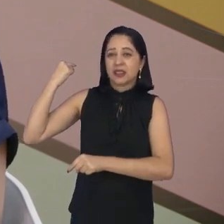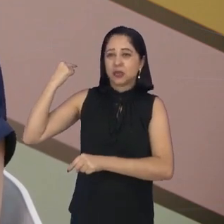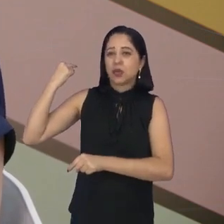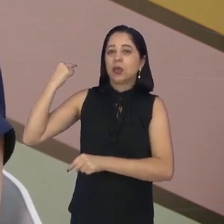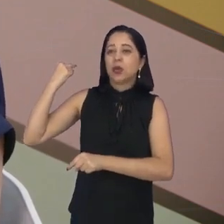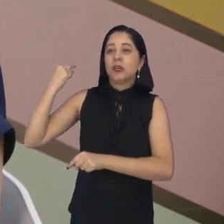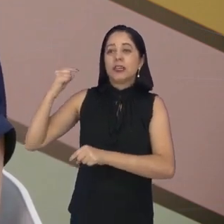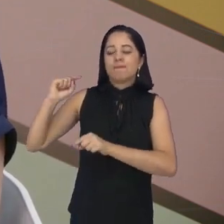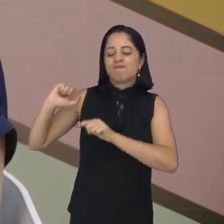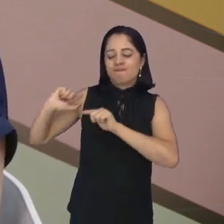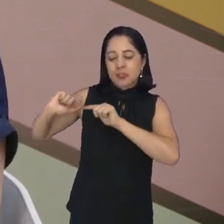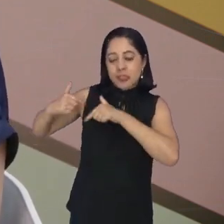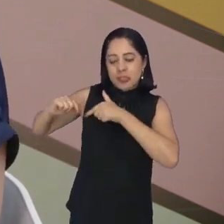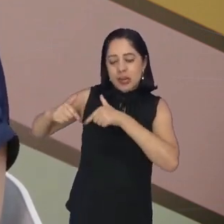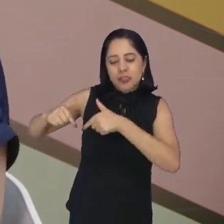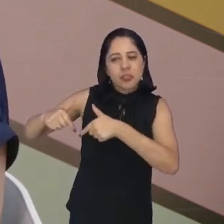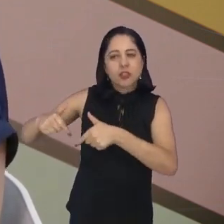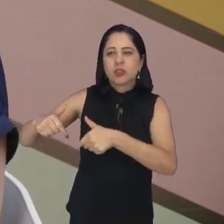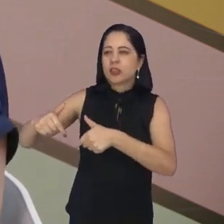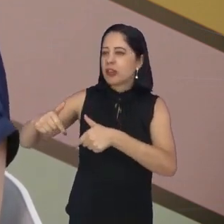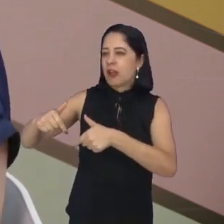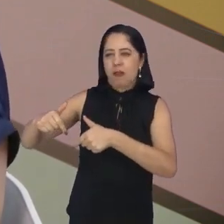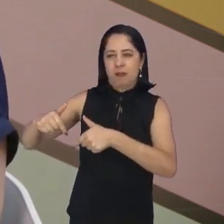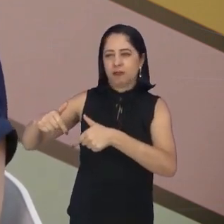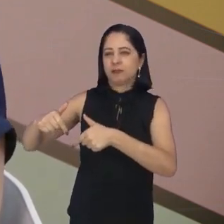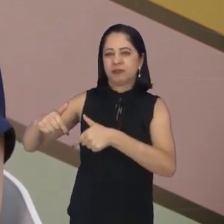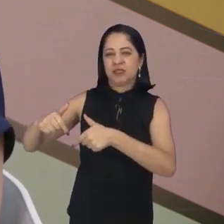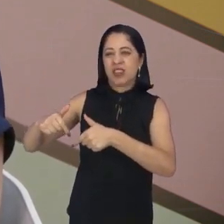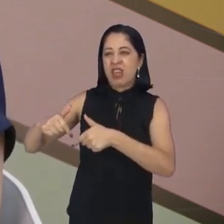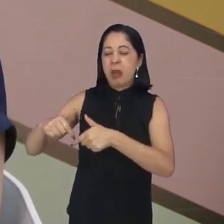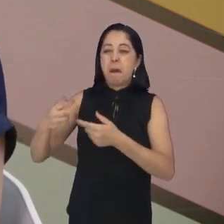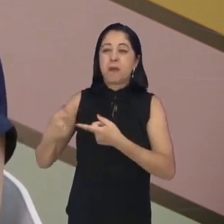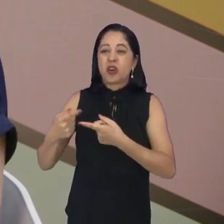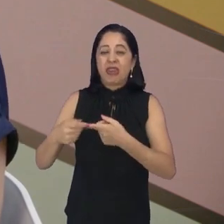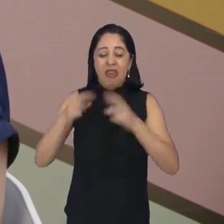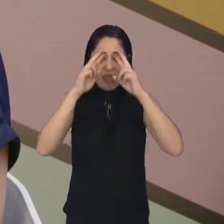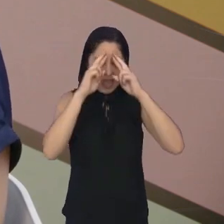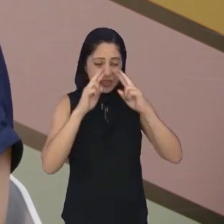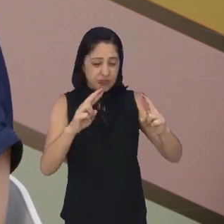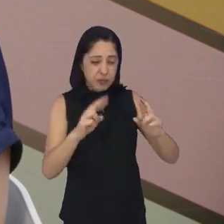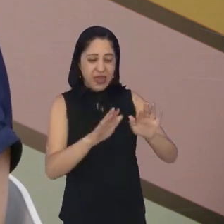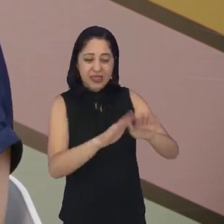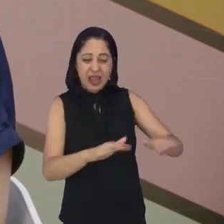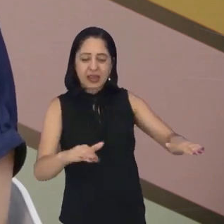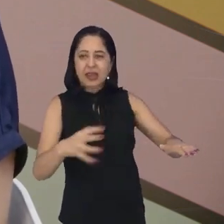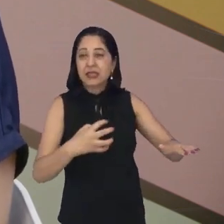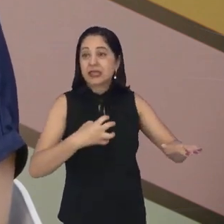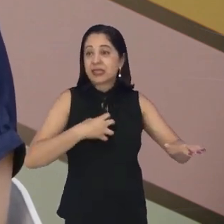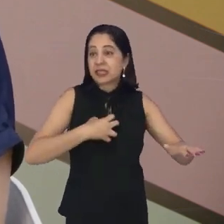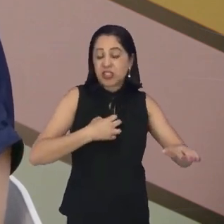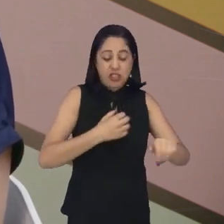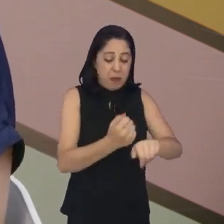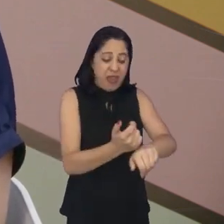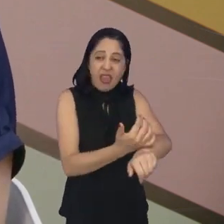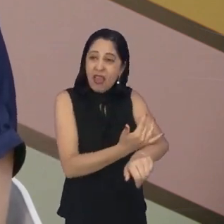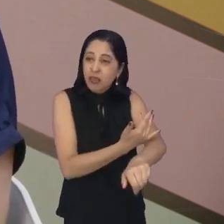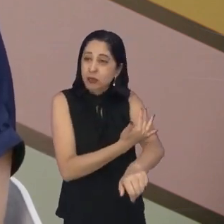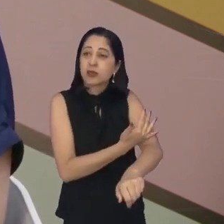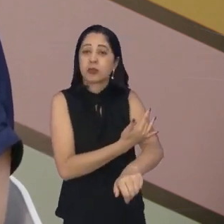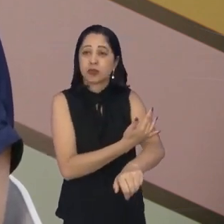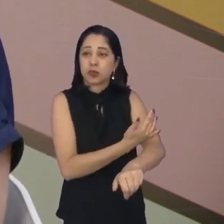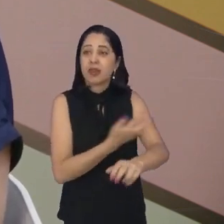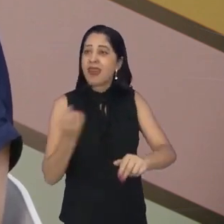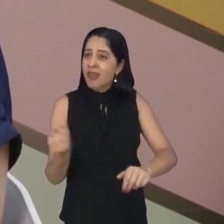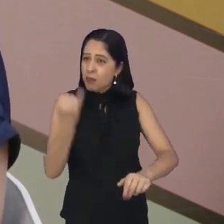que não é respeitosa com a criança, que não respeita o tempo, a fase dela, os sentimentos dela, como foi muito bem dito ali. viu a